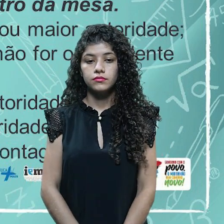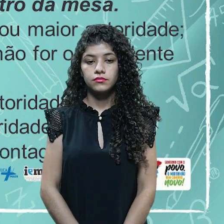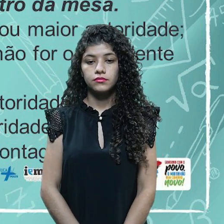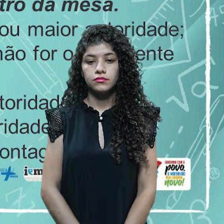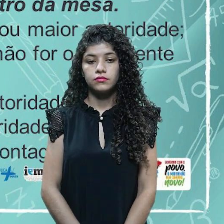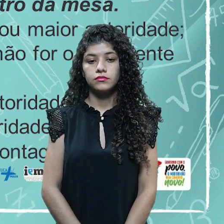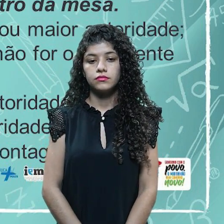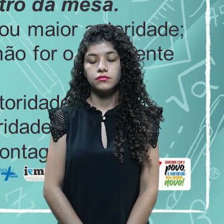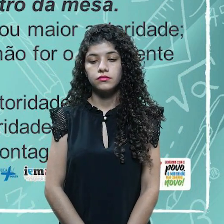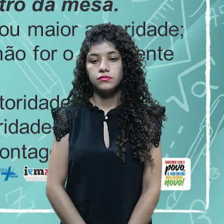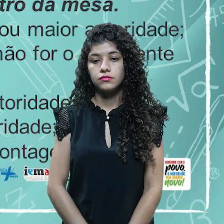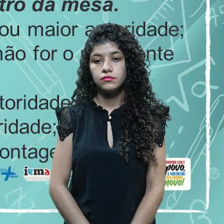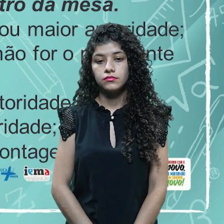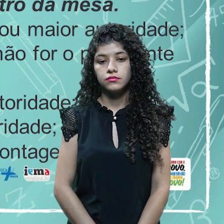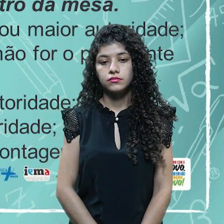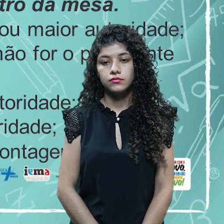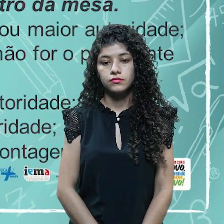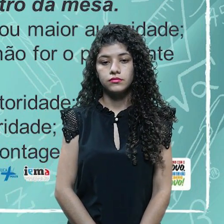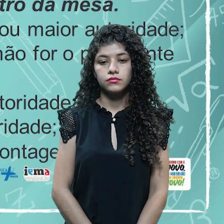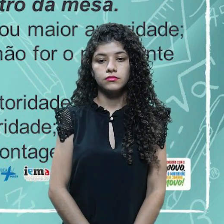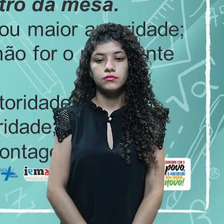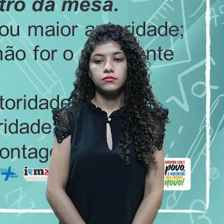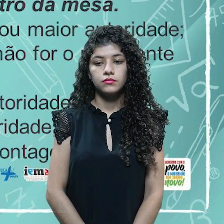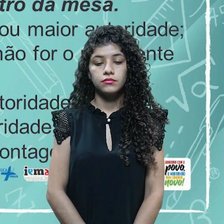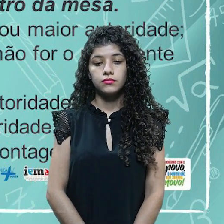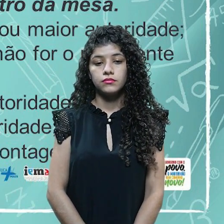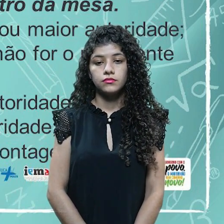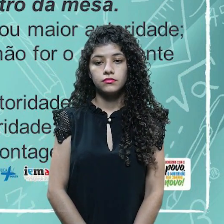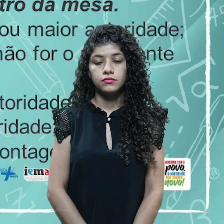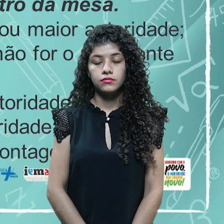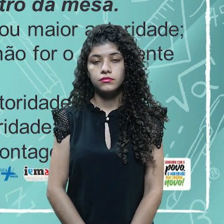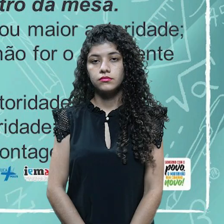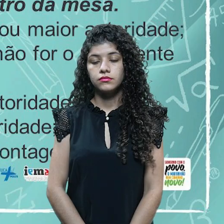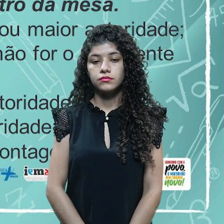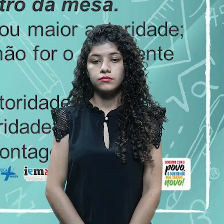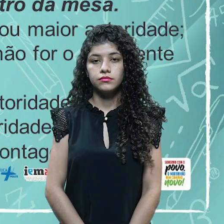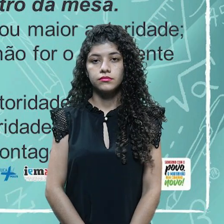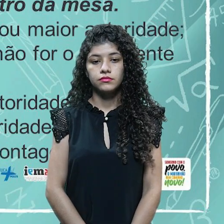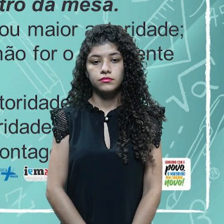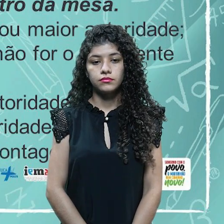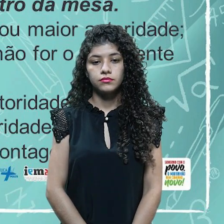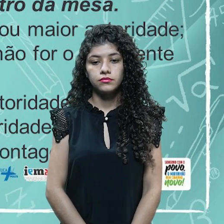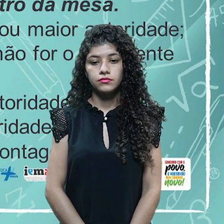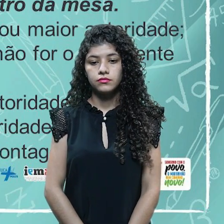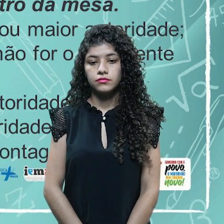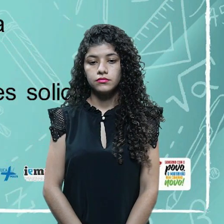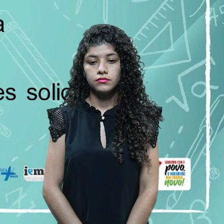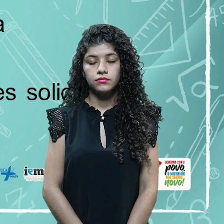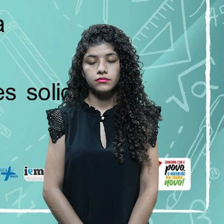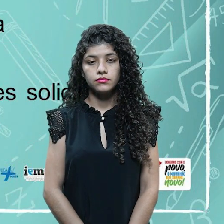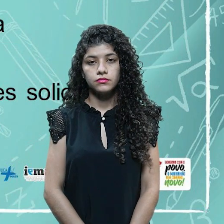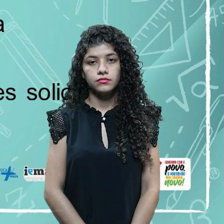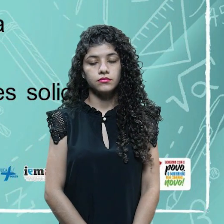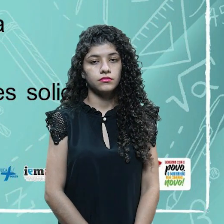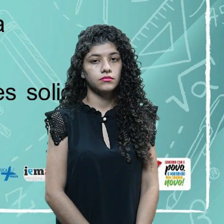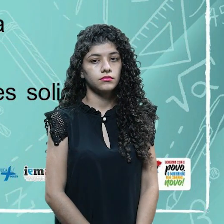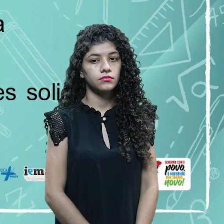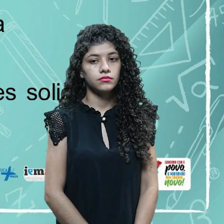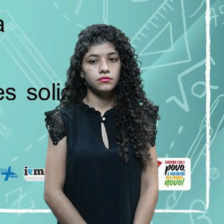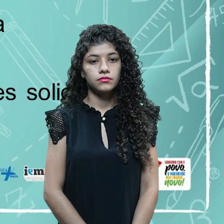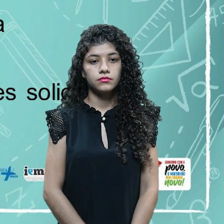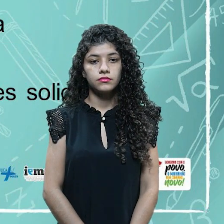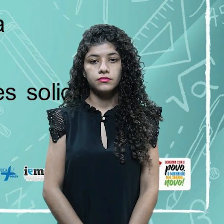ímpar, a autoridade fica no centro. E a mesa pá, ela não tem centro, né. Então, a mesa